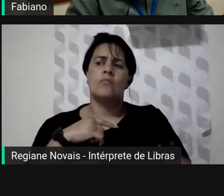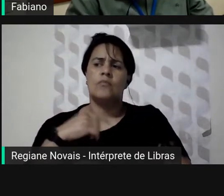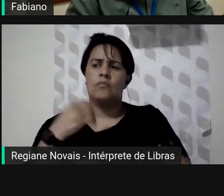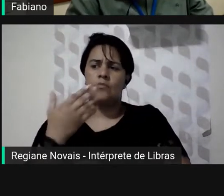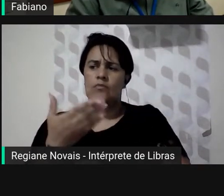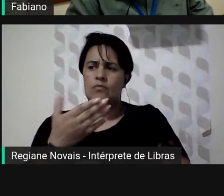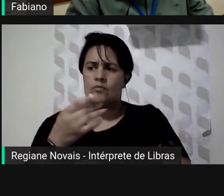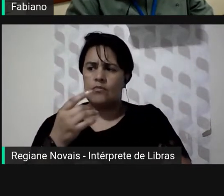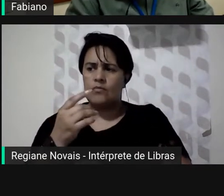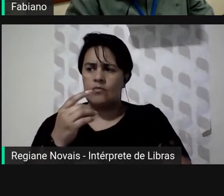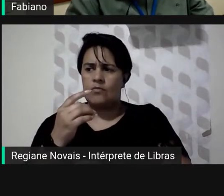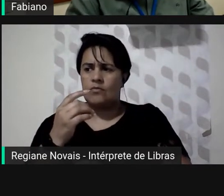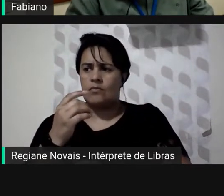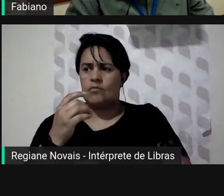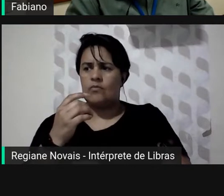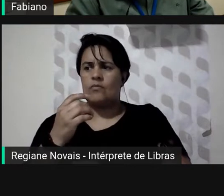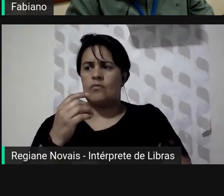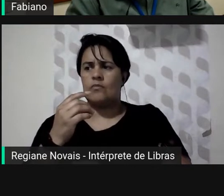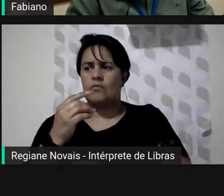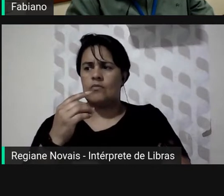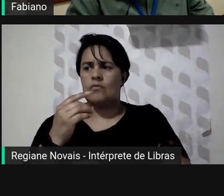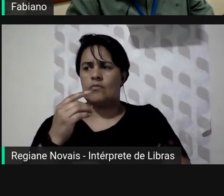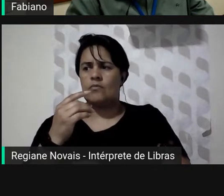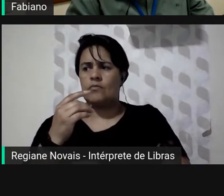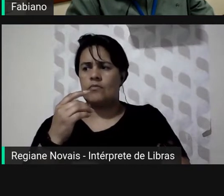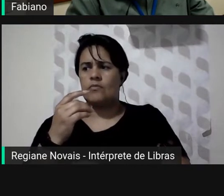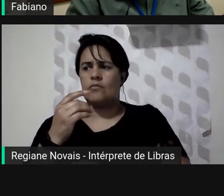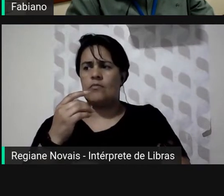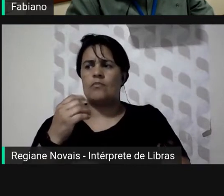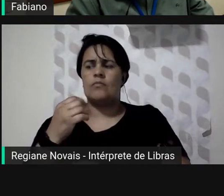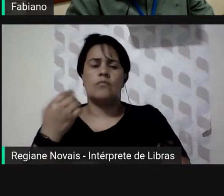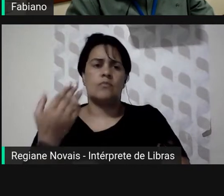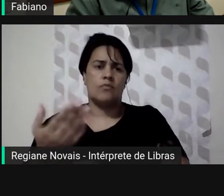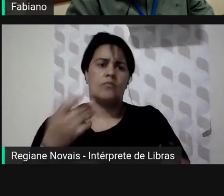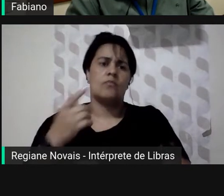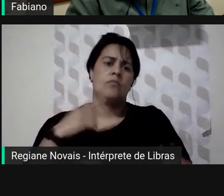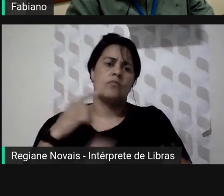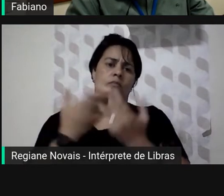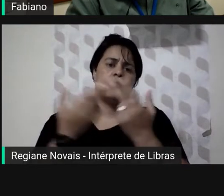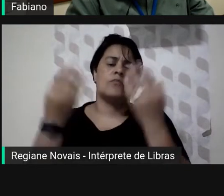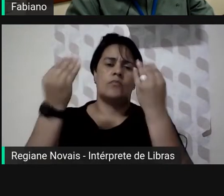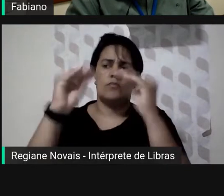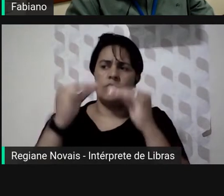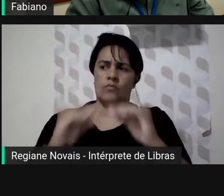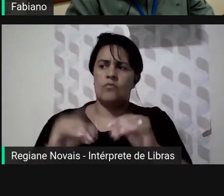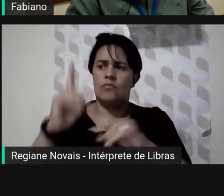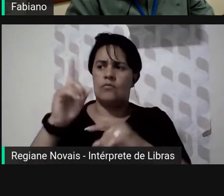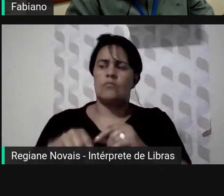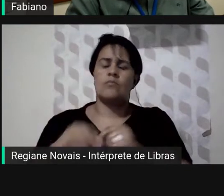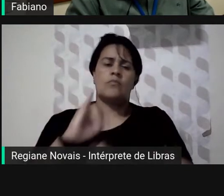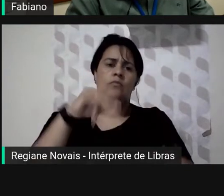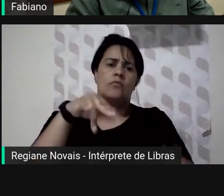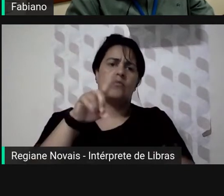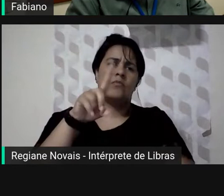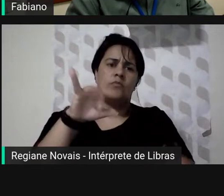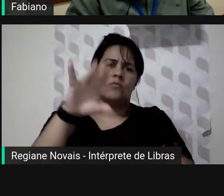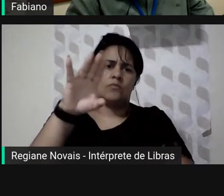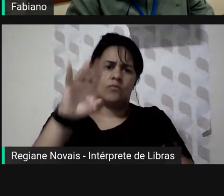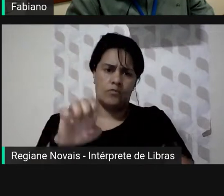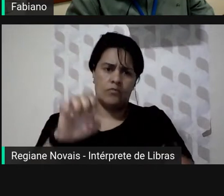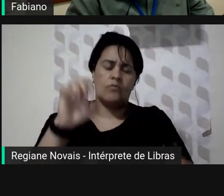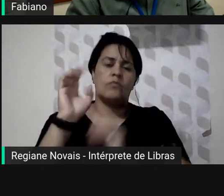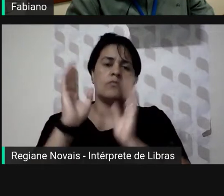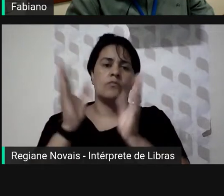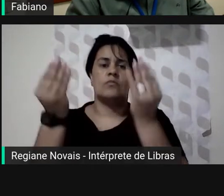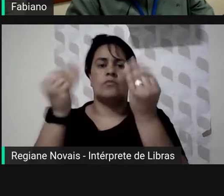trabalho foi feita a transposição dos índices que foram compilados